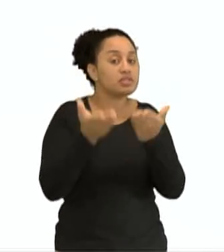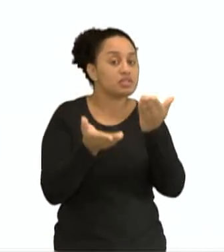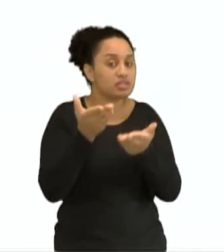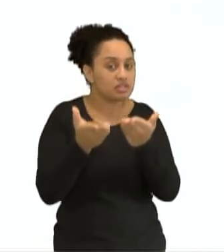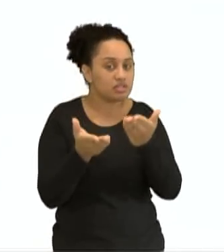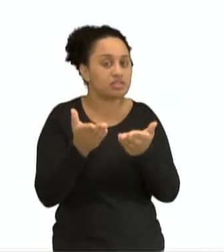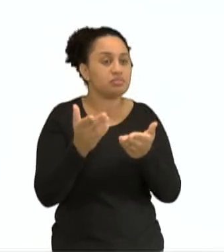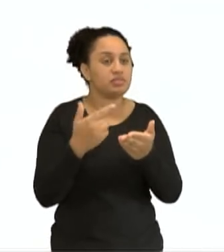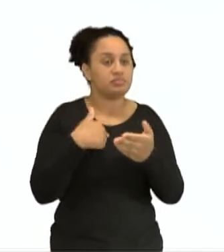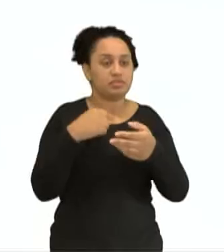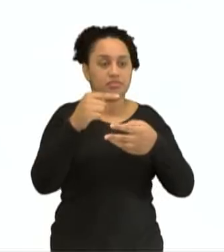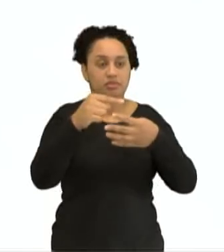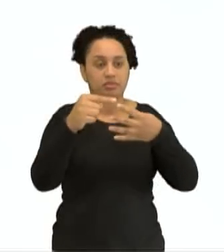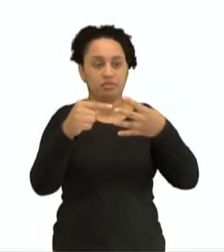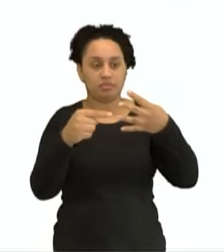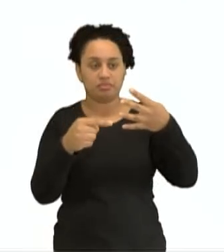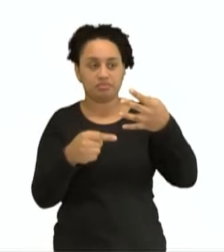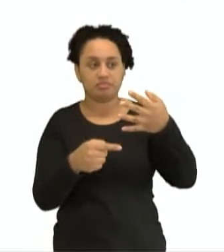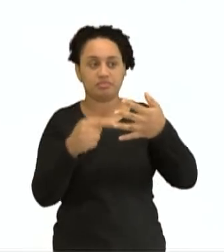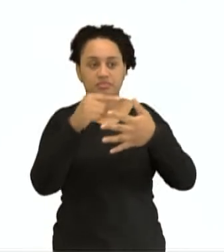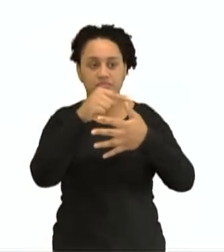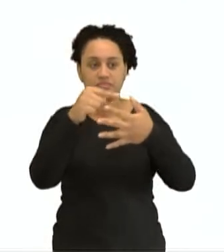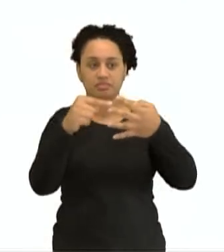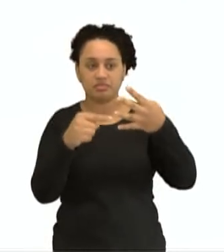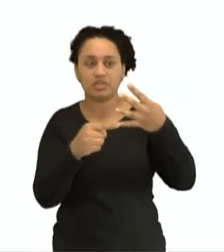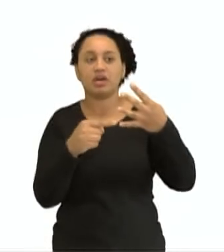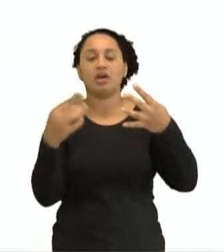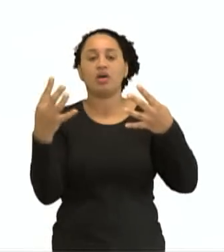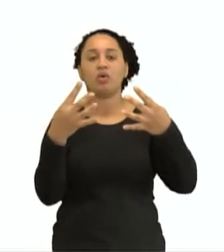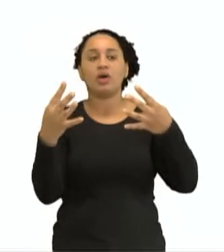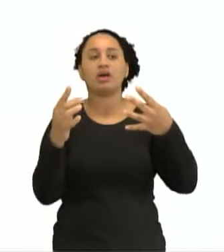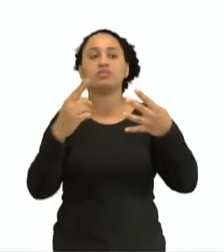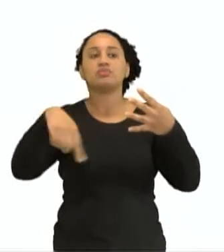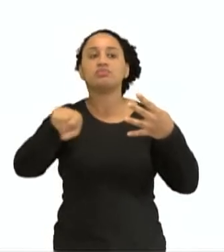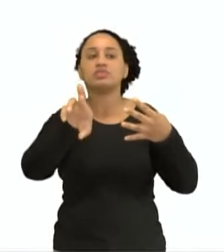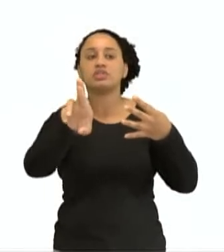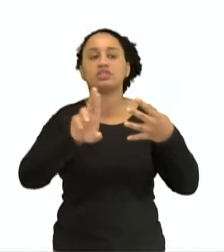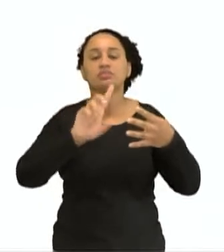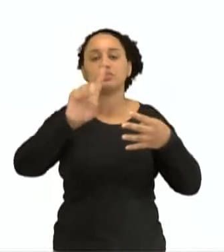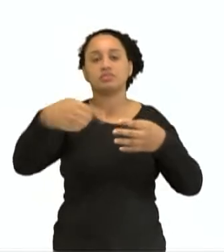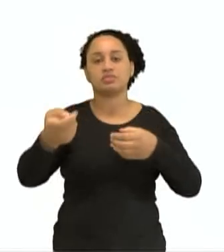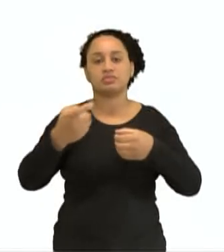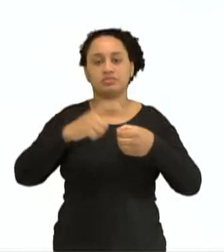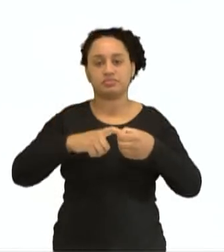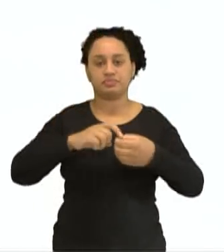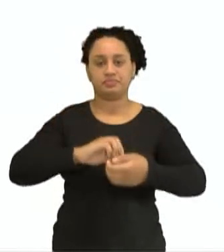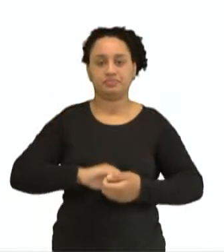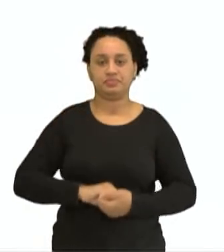Gente, aqui tem quatro alternativas. Vocês respondem e eu já volto.